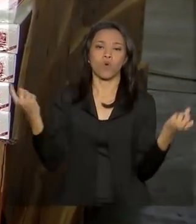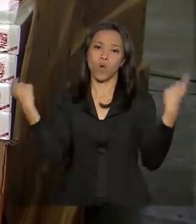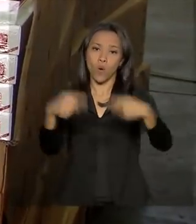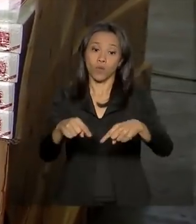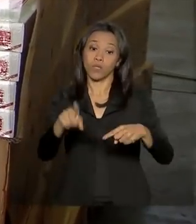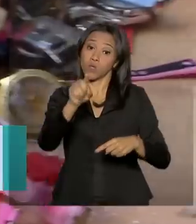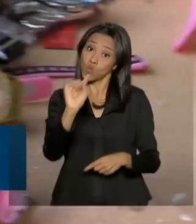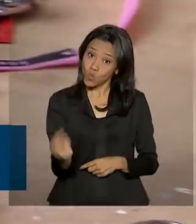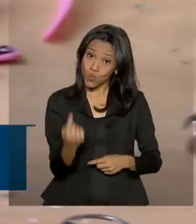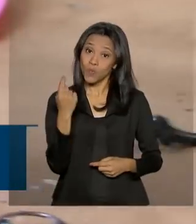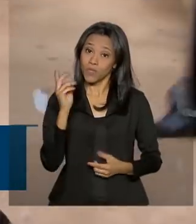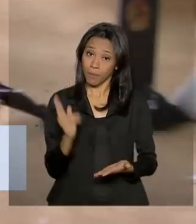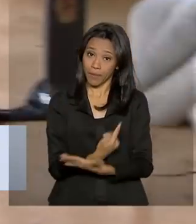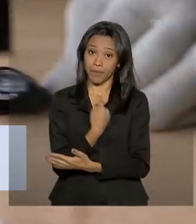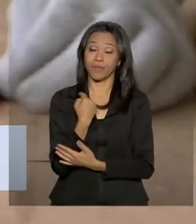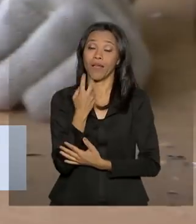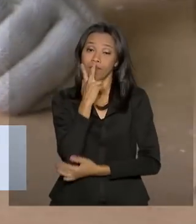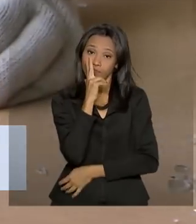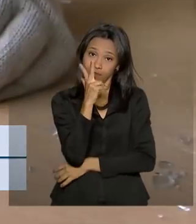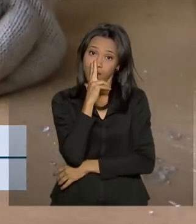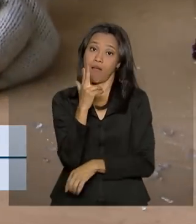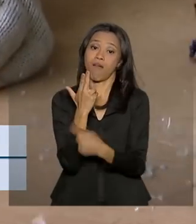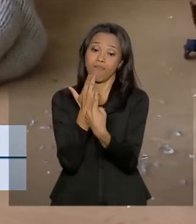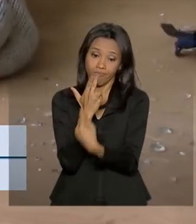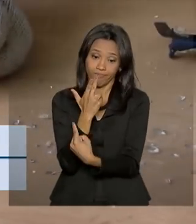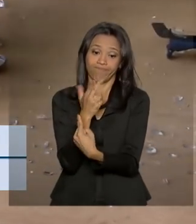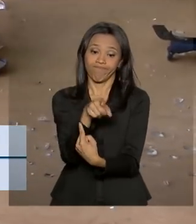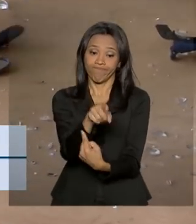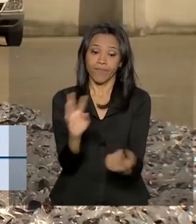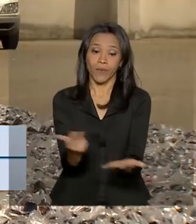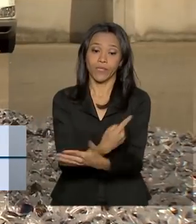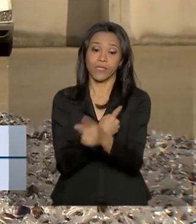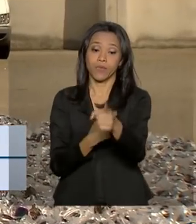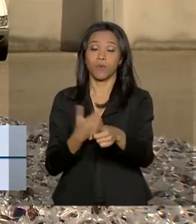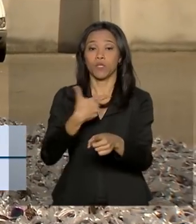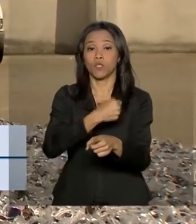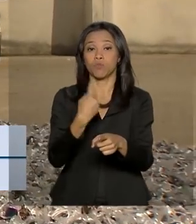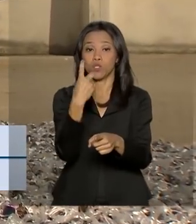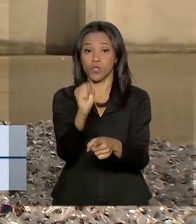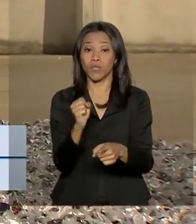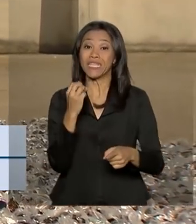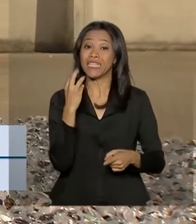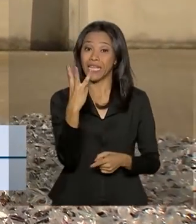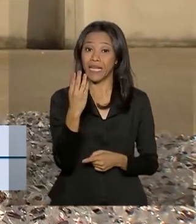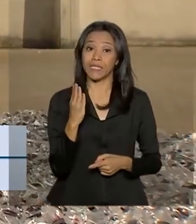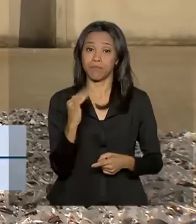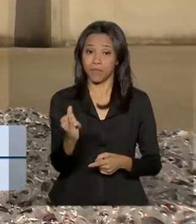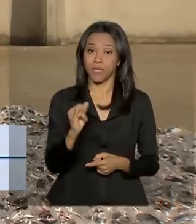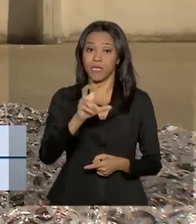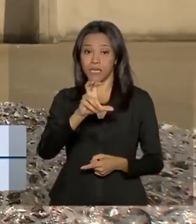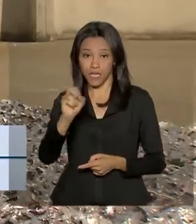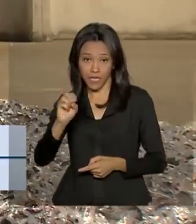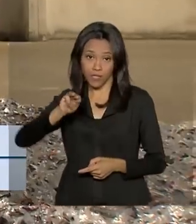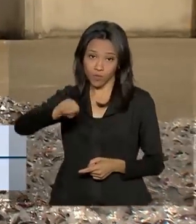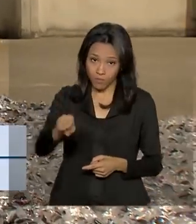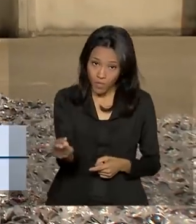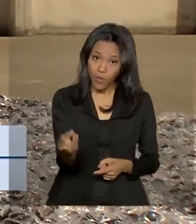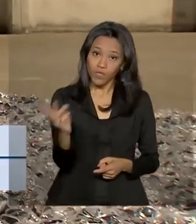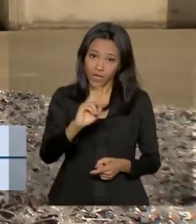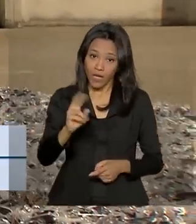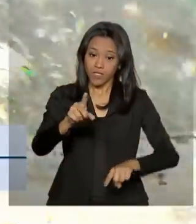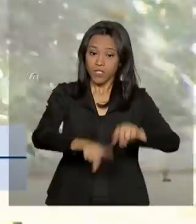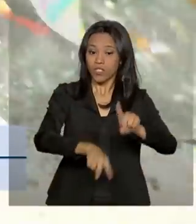é o cigarro. A Receita Federal apreendeu em 2018 3 bilhões e 500 milhões de reais em